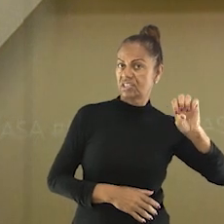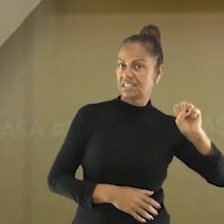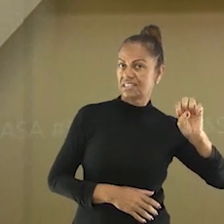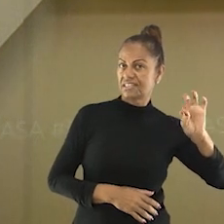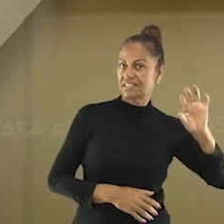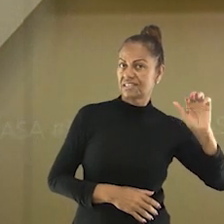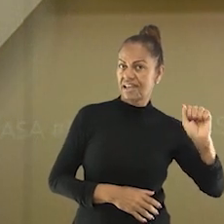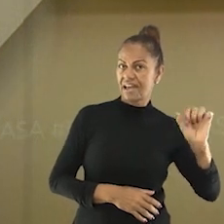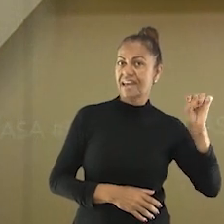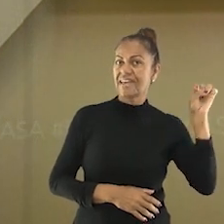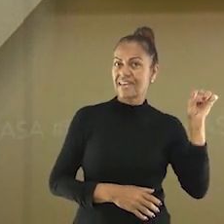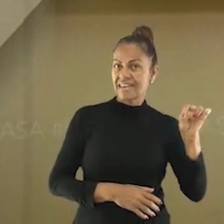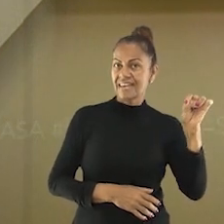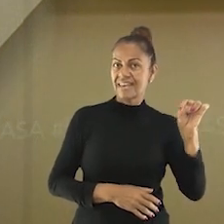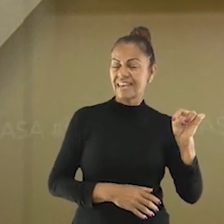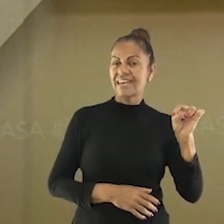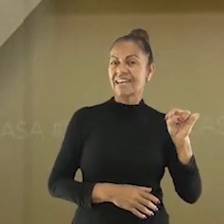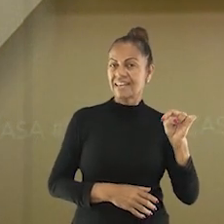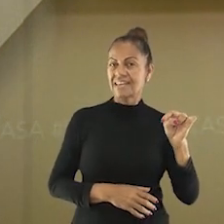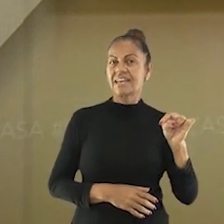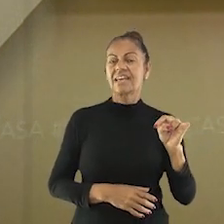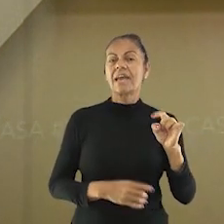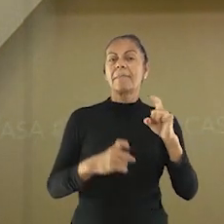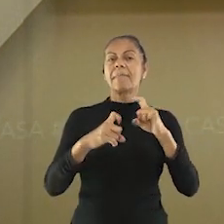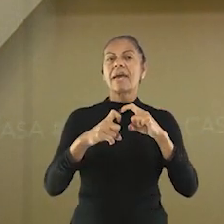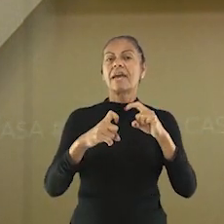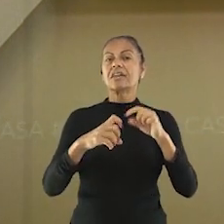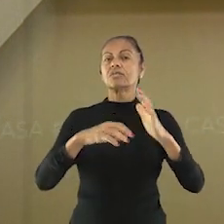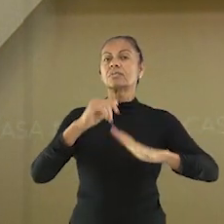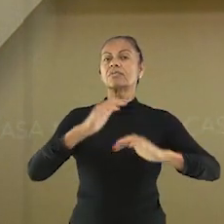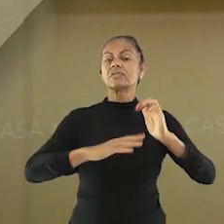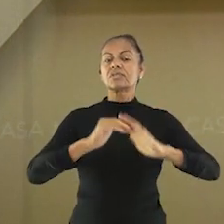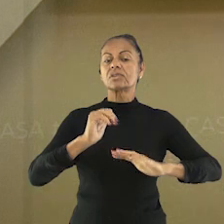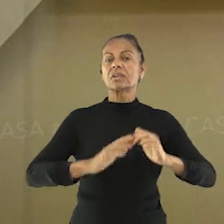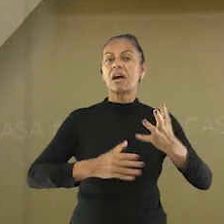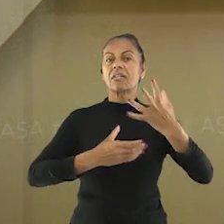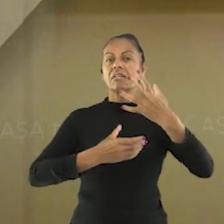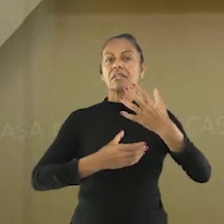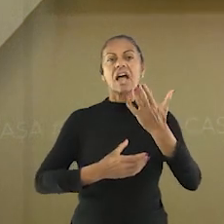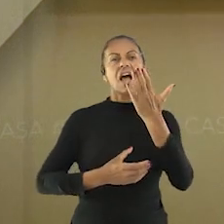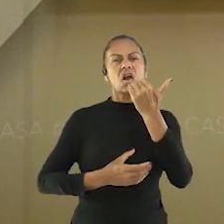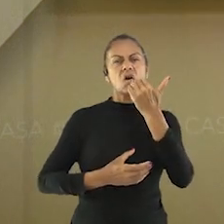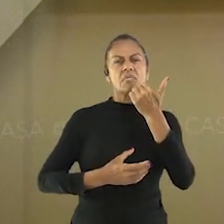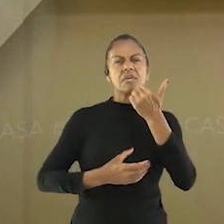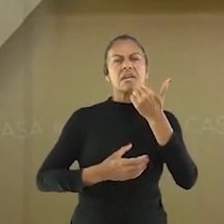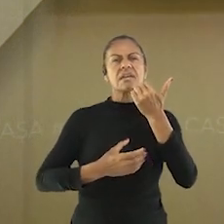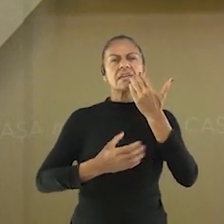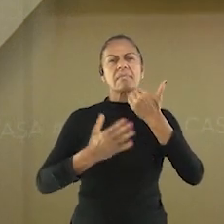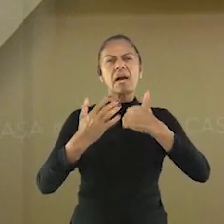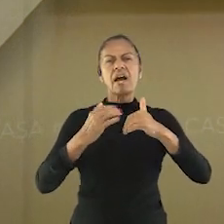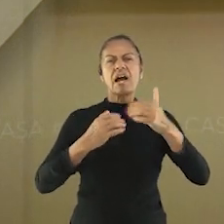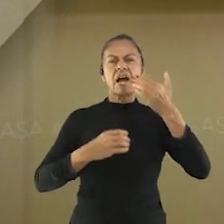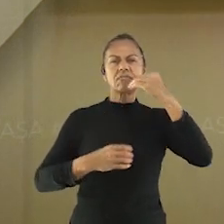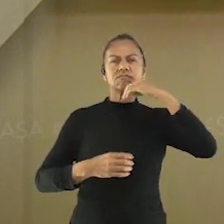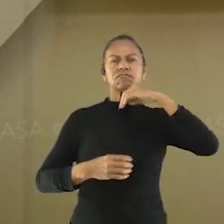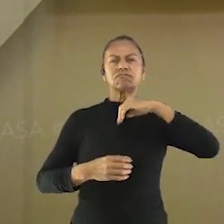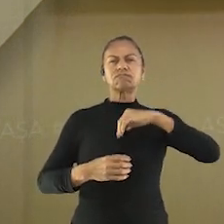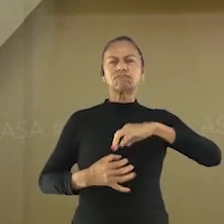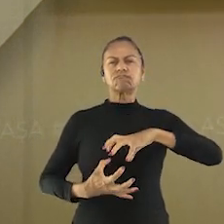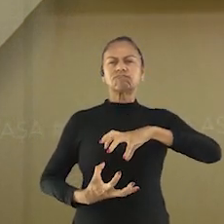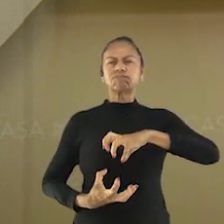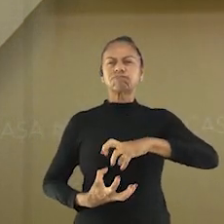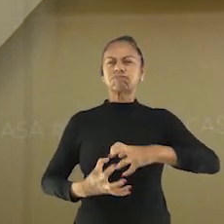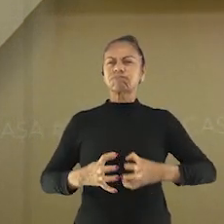certo? O gastro, ele trata de doenças do aparelho digestivo com dificuldades na digestão de